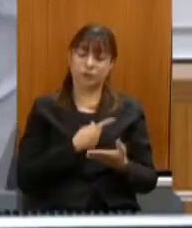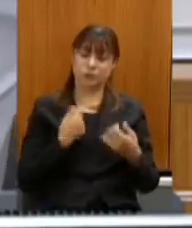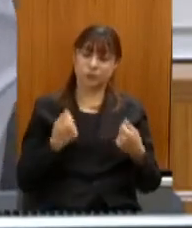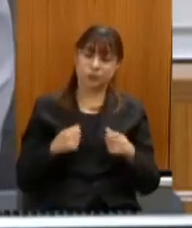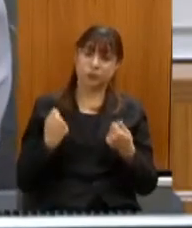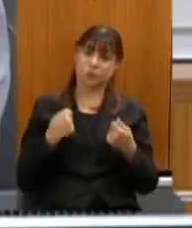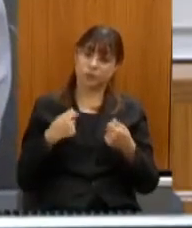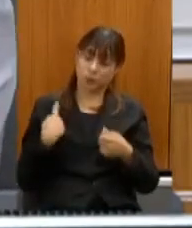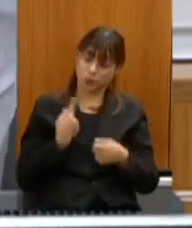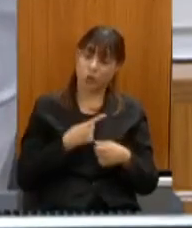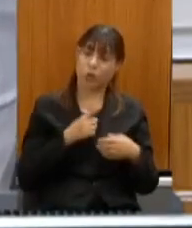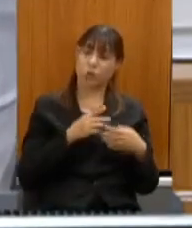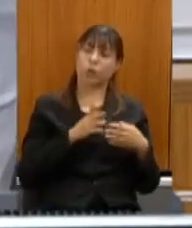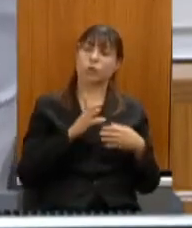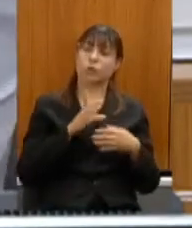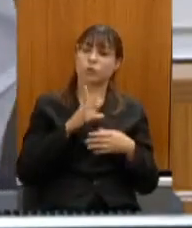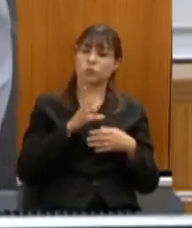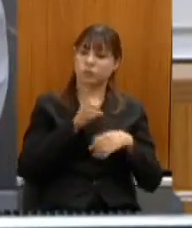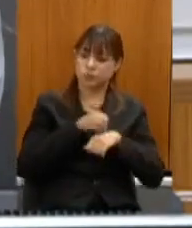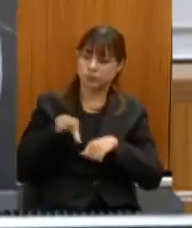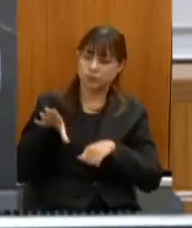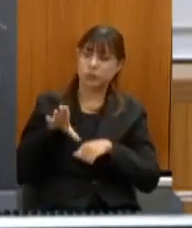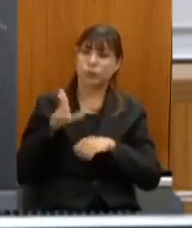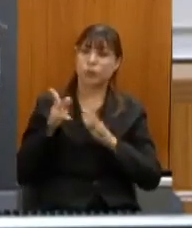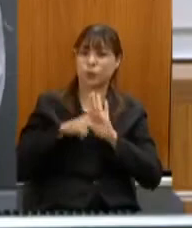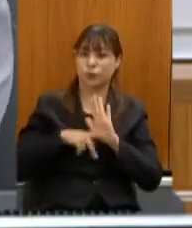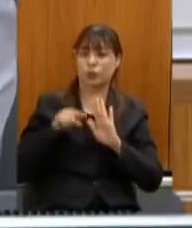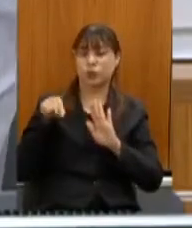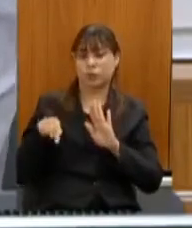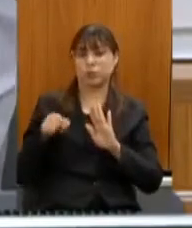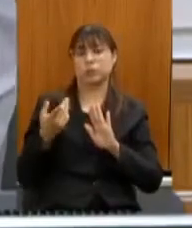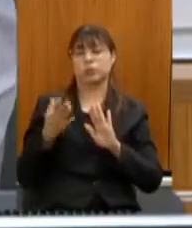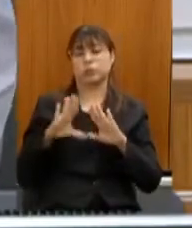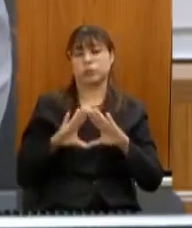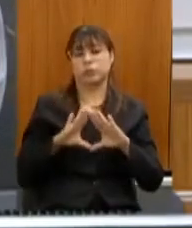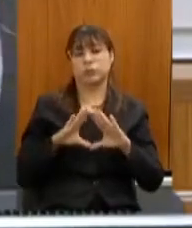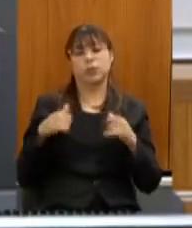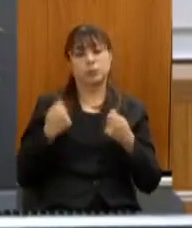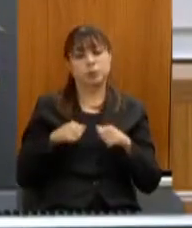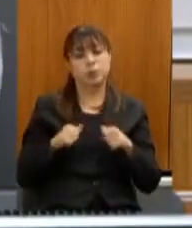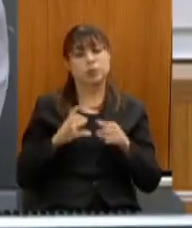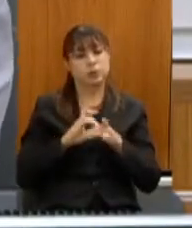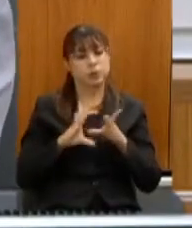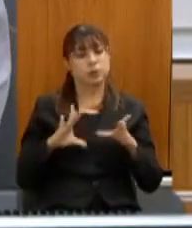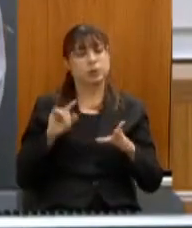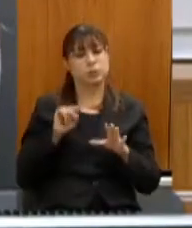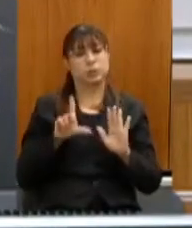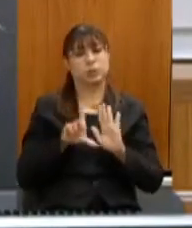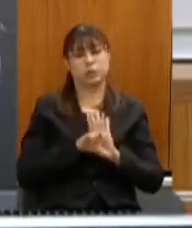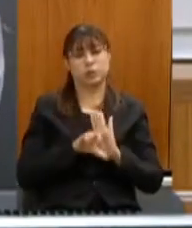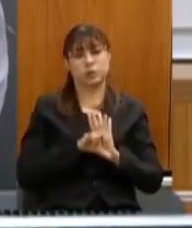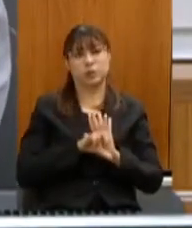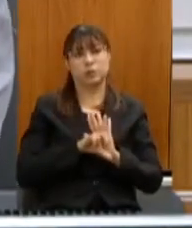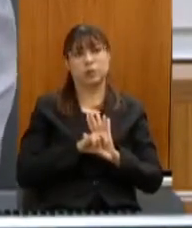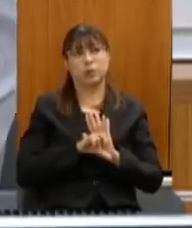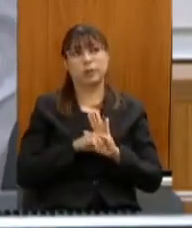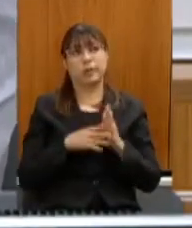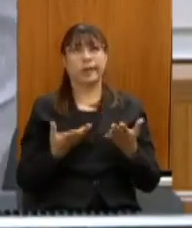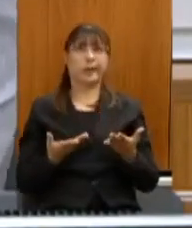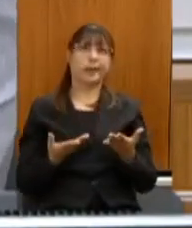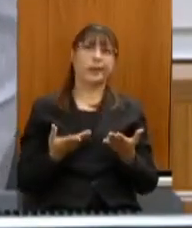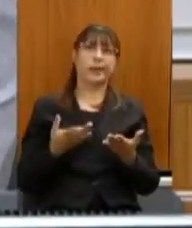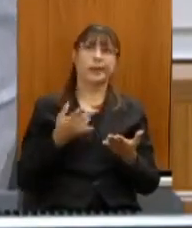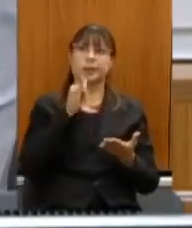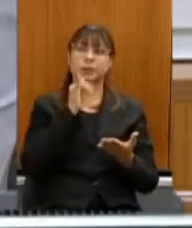vamos mandar um projeto para cá e a gente precisa de instaurar um debate e democratizar essa lei fazer talvez com que